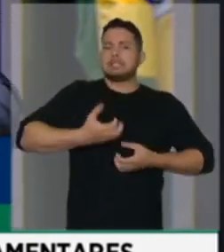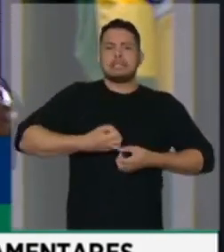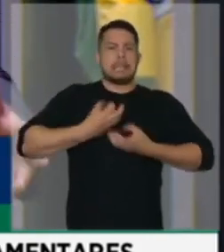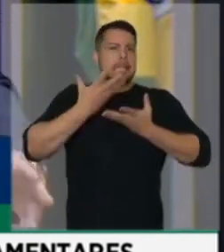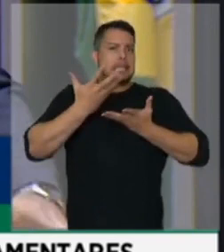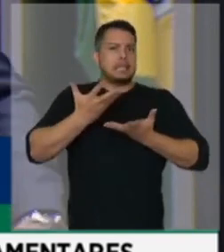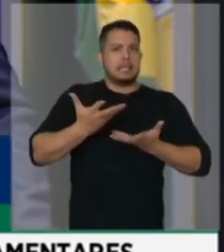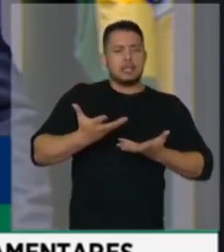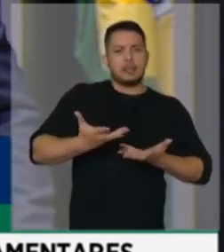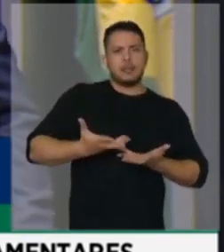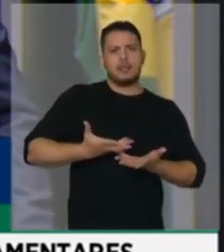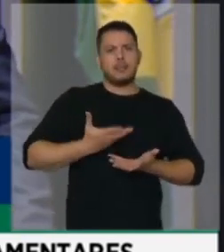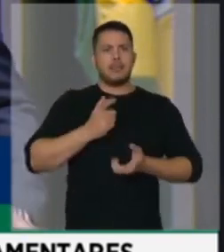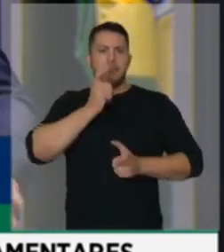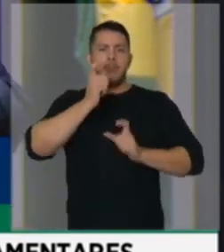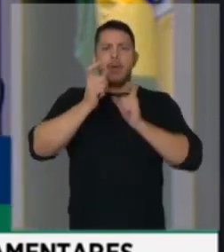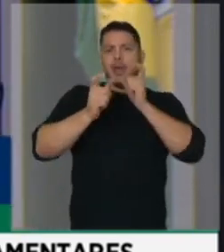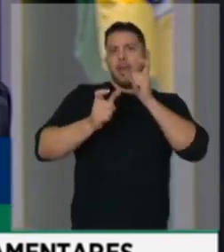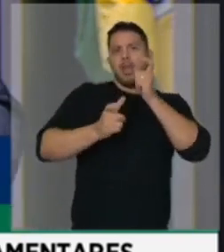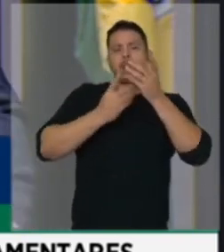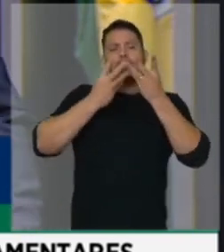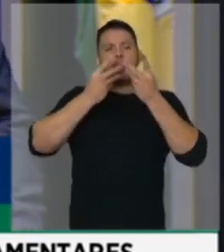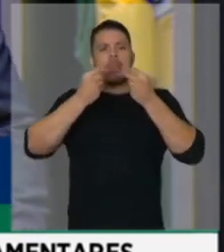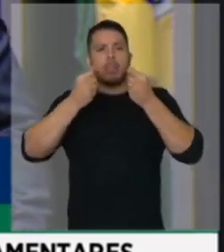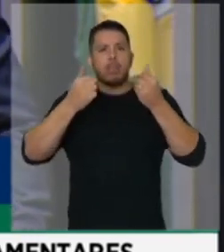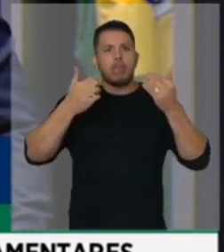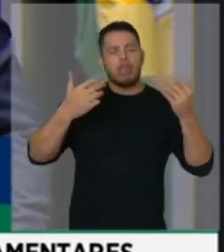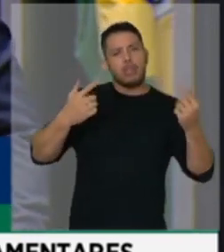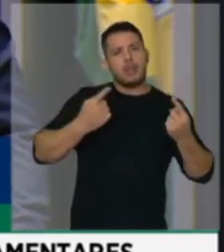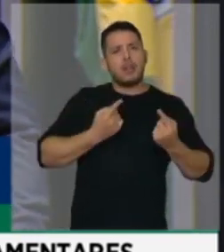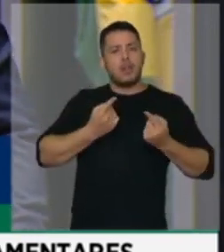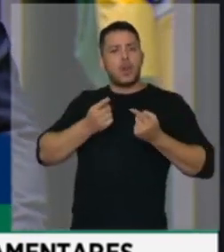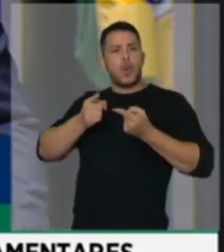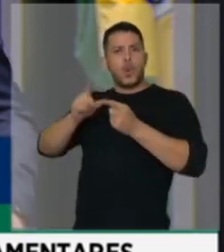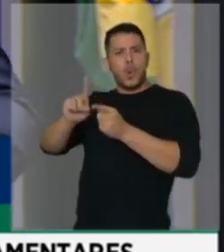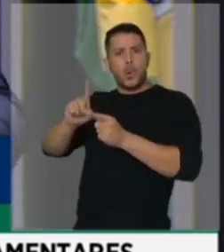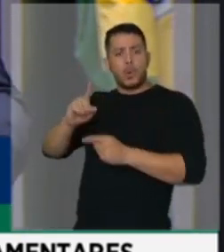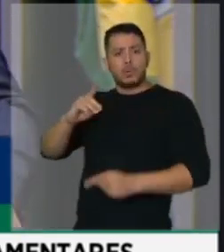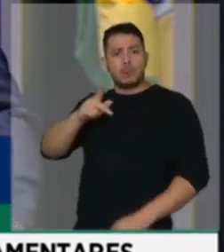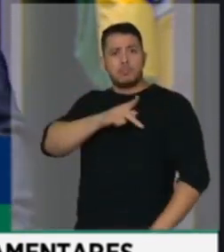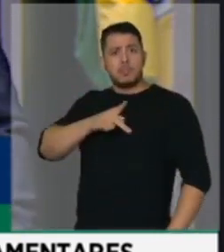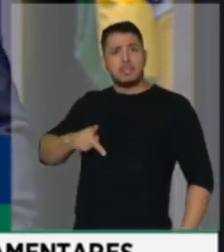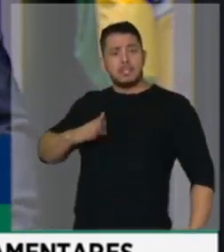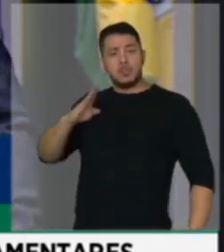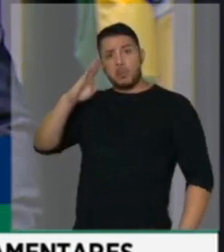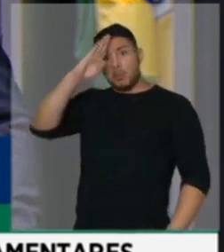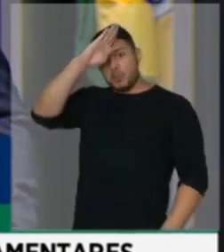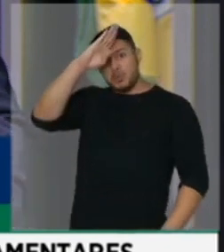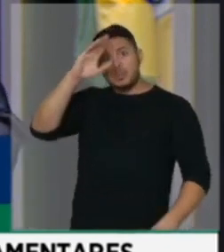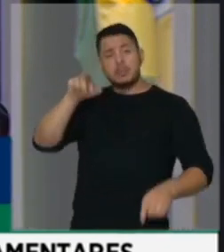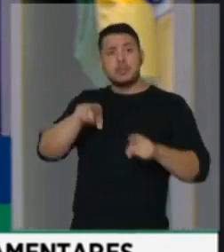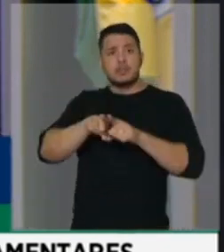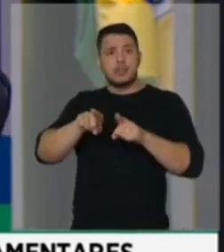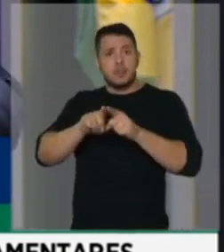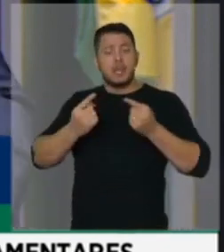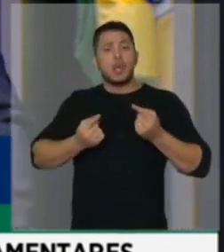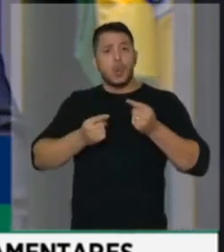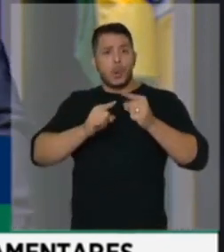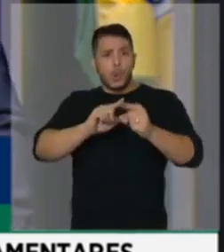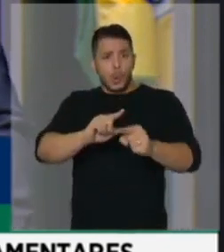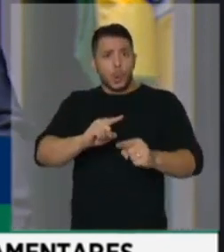suaves e doces, fazendo críticas ao presidente Bolsonaro e até mesmo a ministro da STF, como